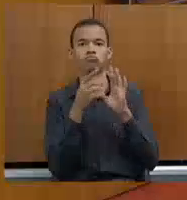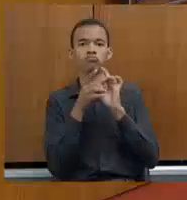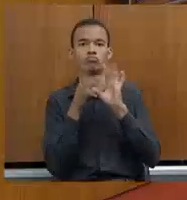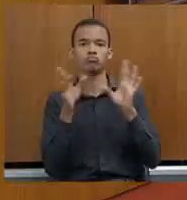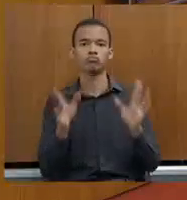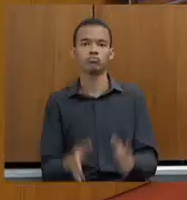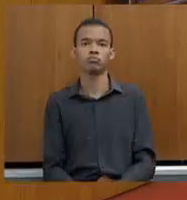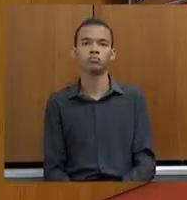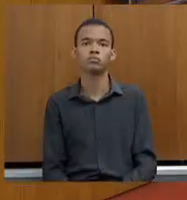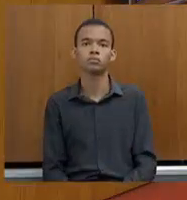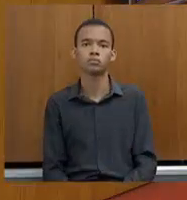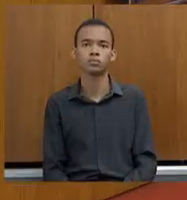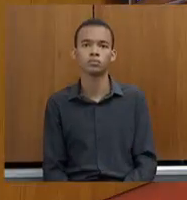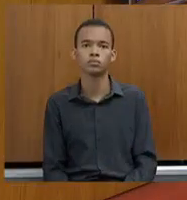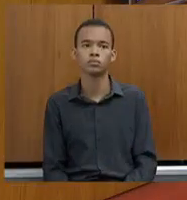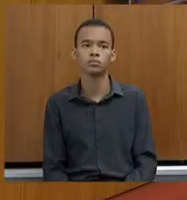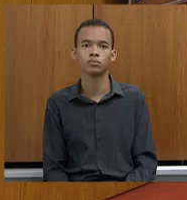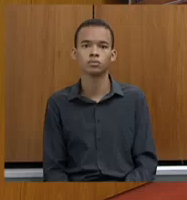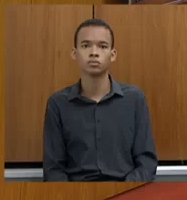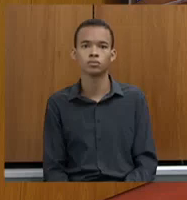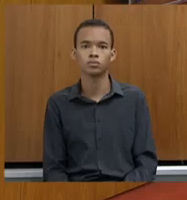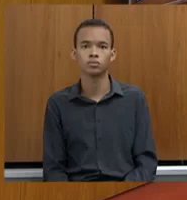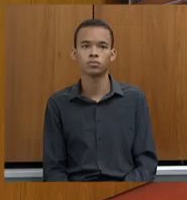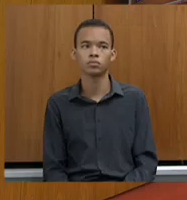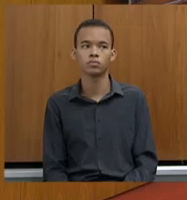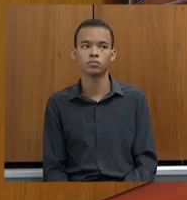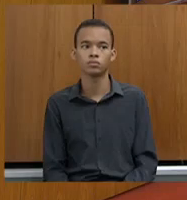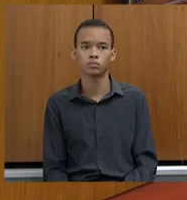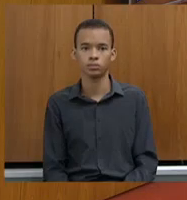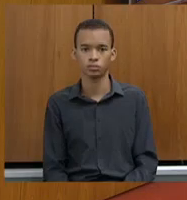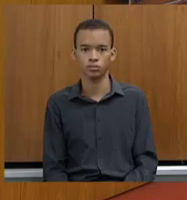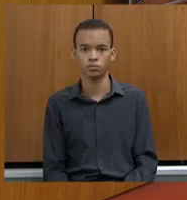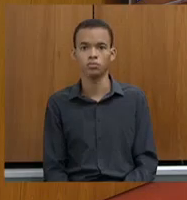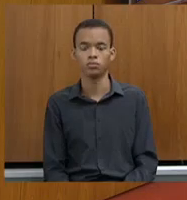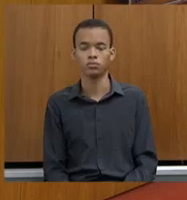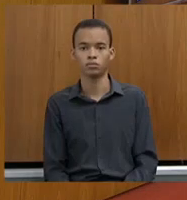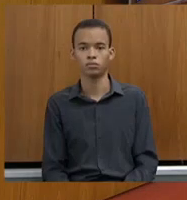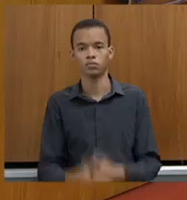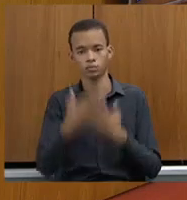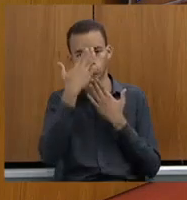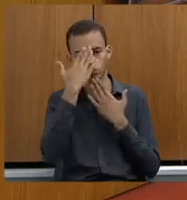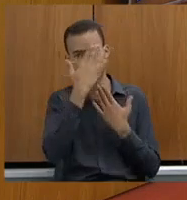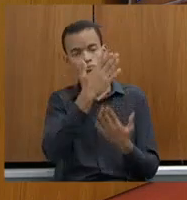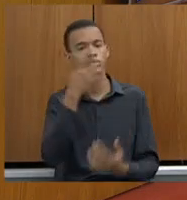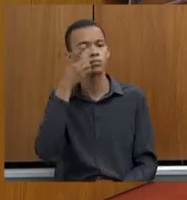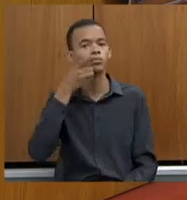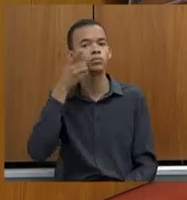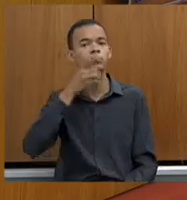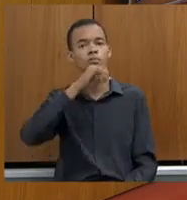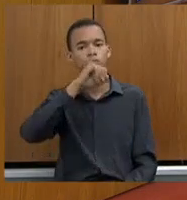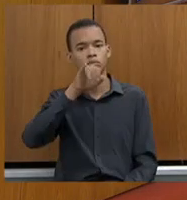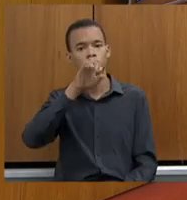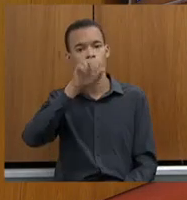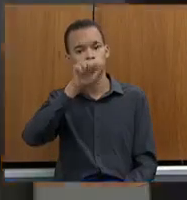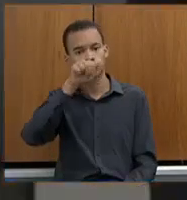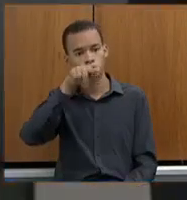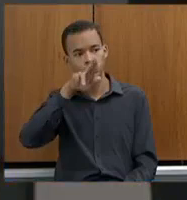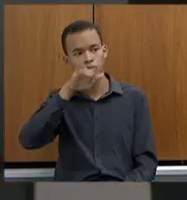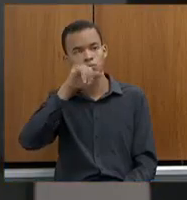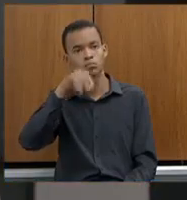Agradecemos a explanação do doutor Joaquim, Francisco Neto e Silva,